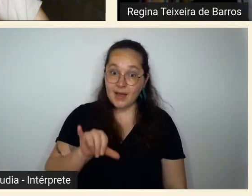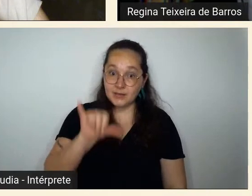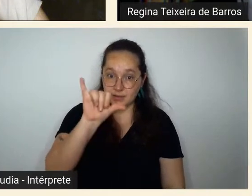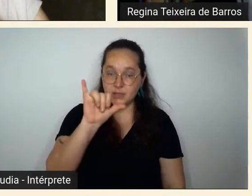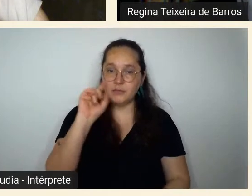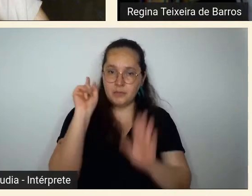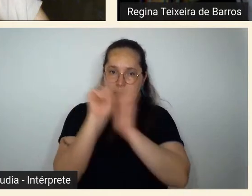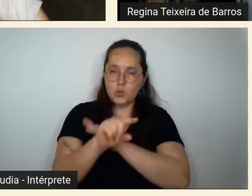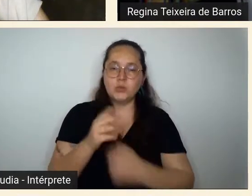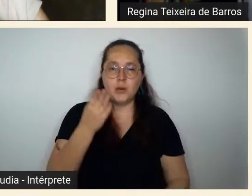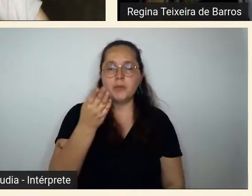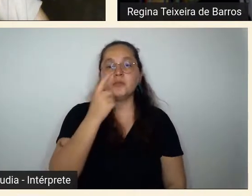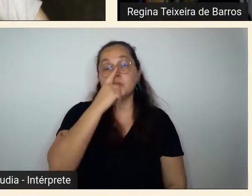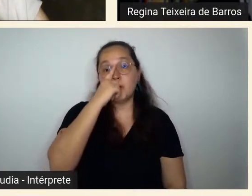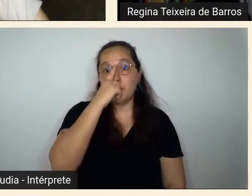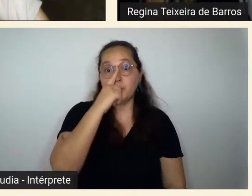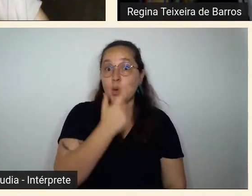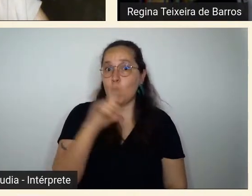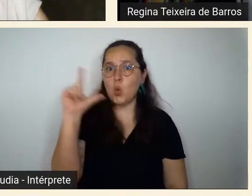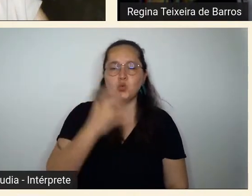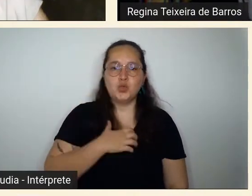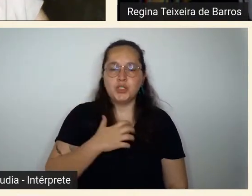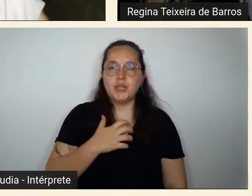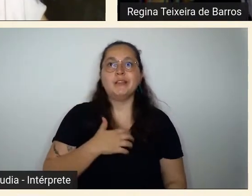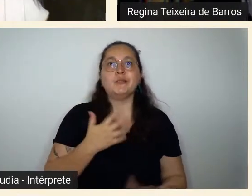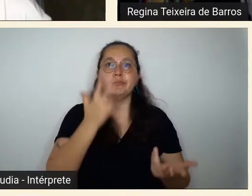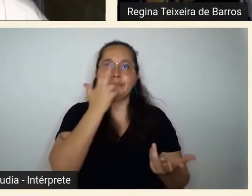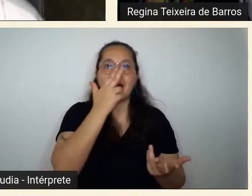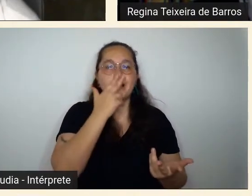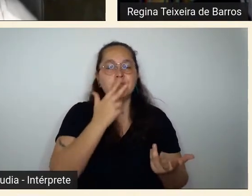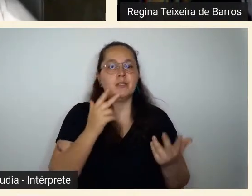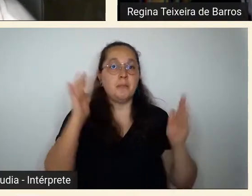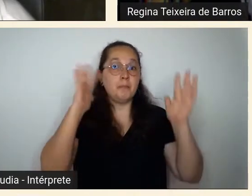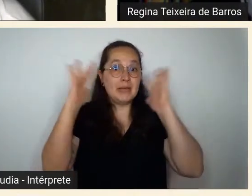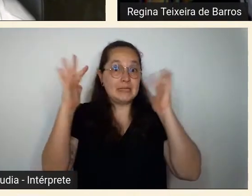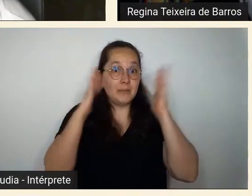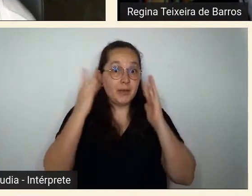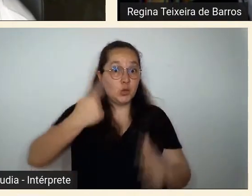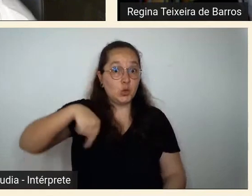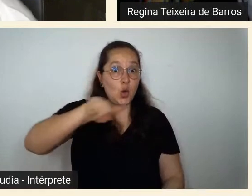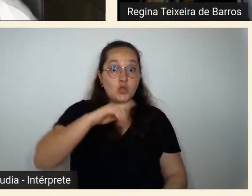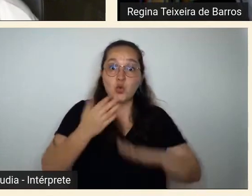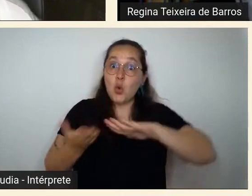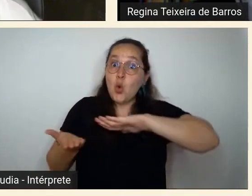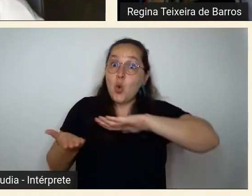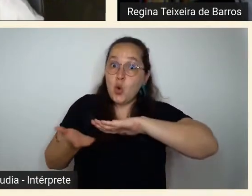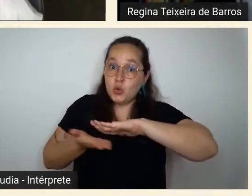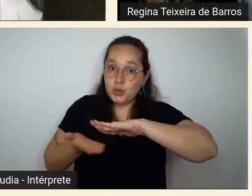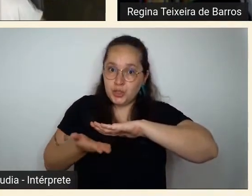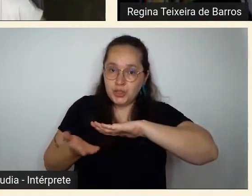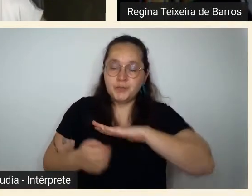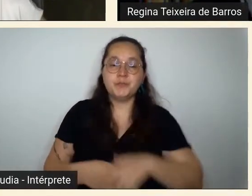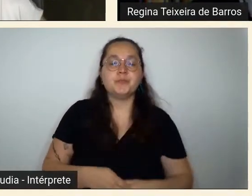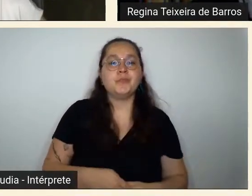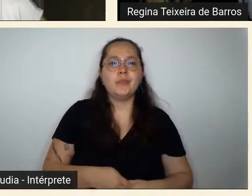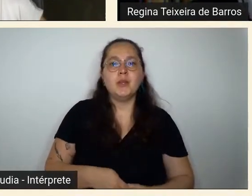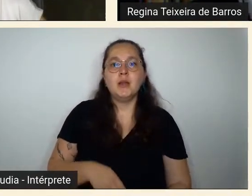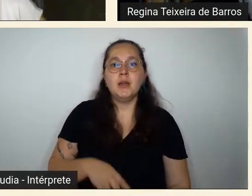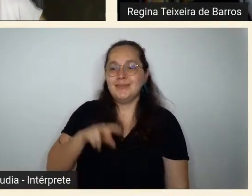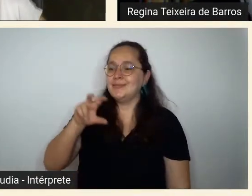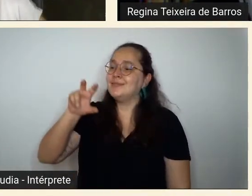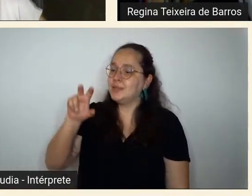da nossa atuação quer dizer do nosso pensamento hoje quer dizer 50 anos depois